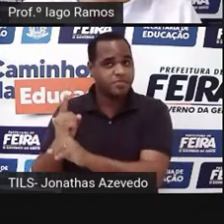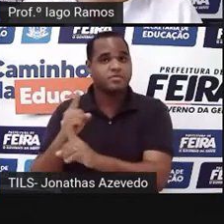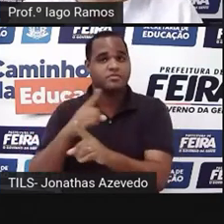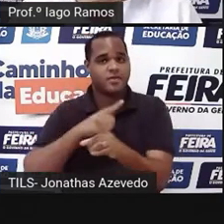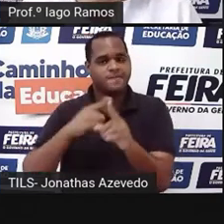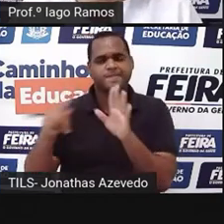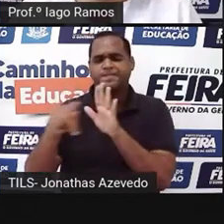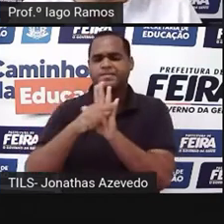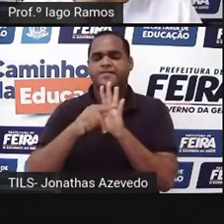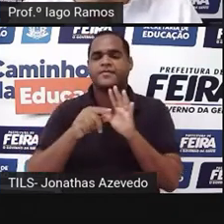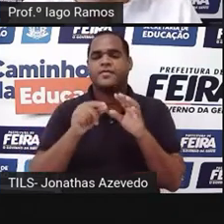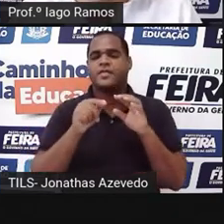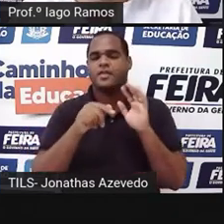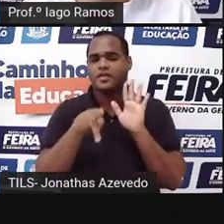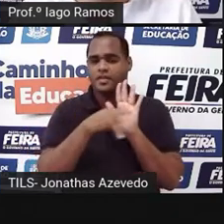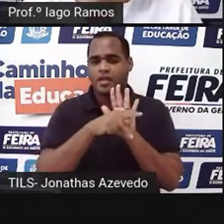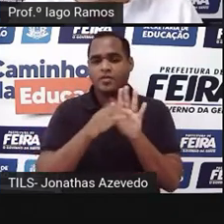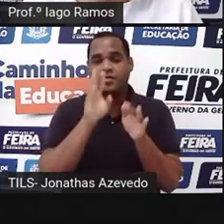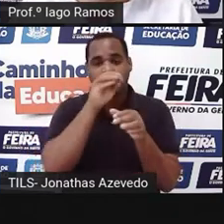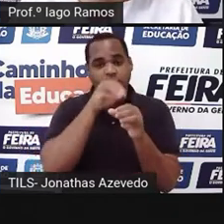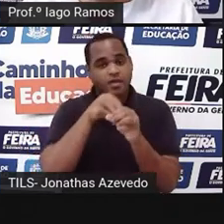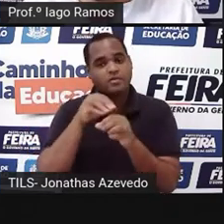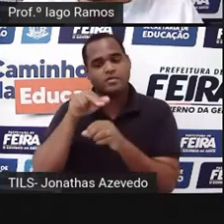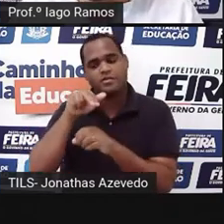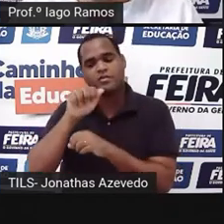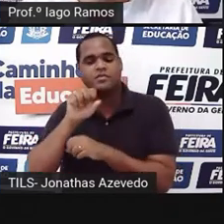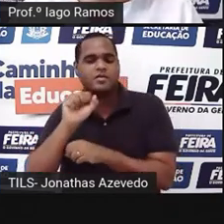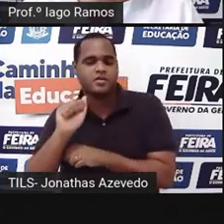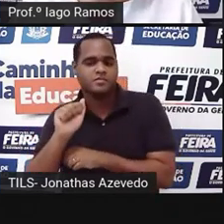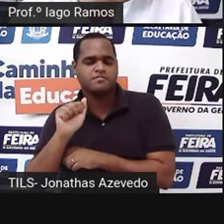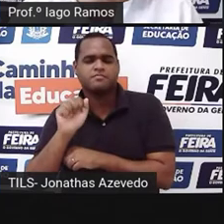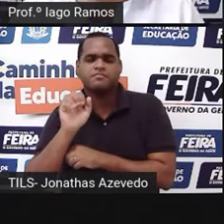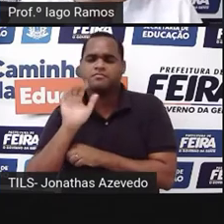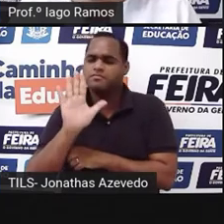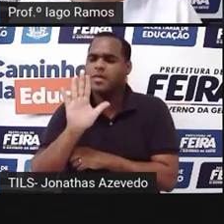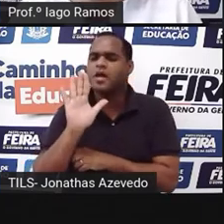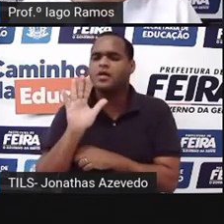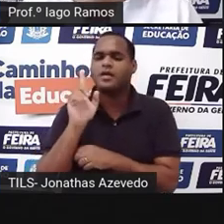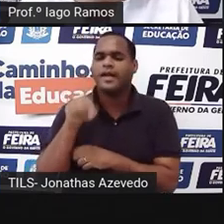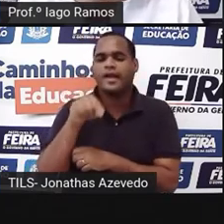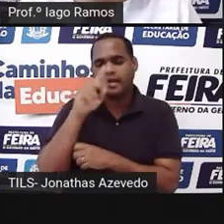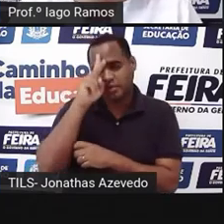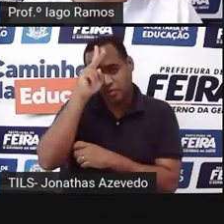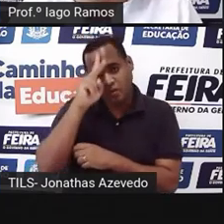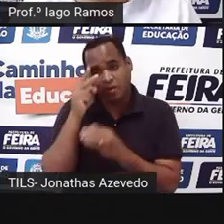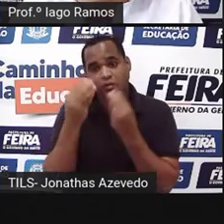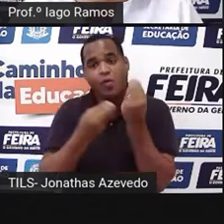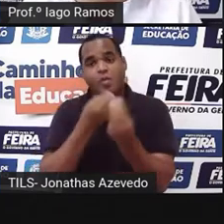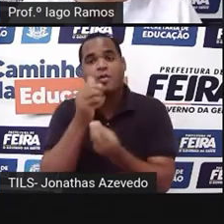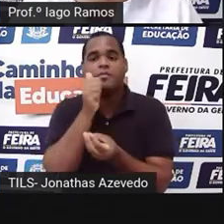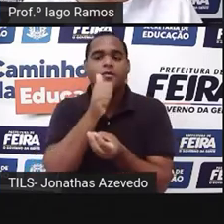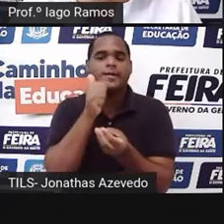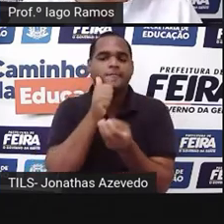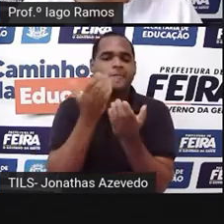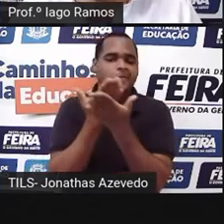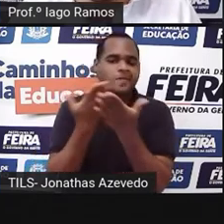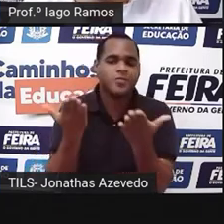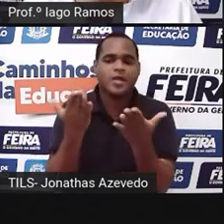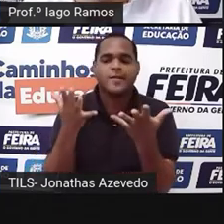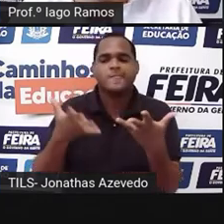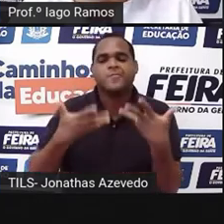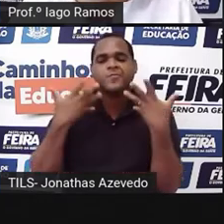parte da NASA, tá? Mas, por que que a história de Katherine é uma história de